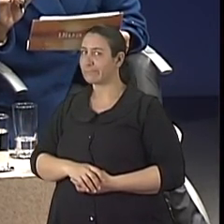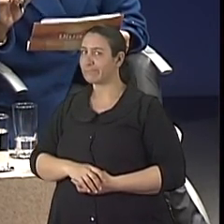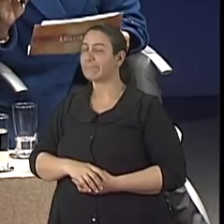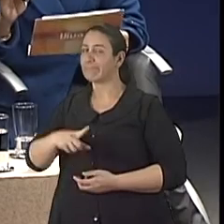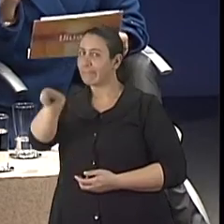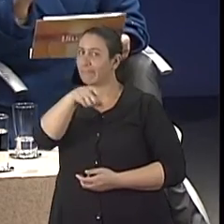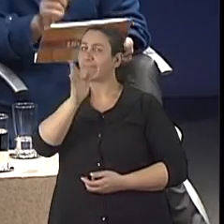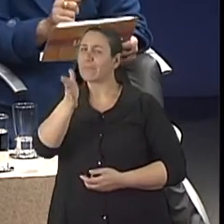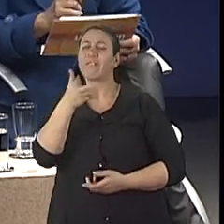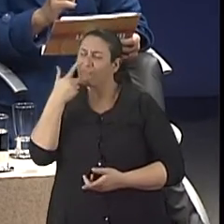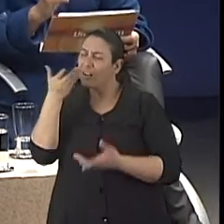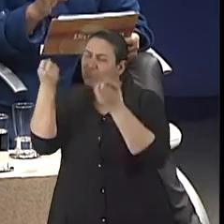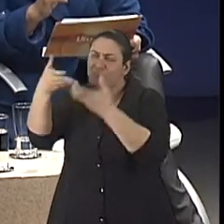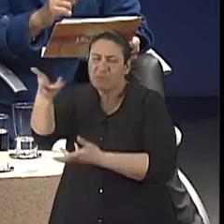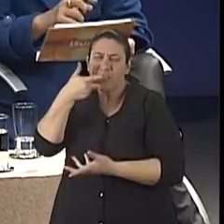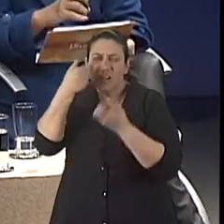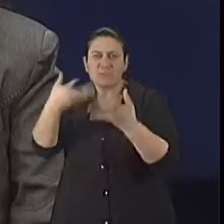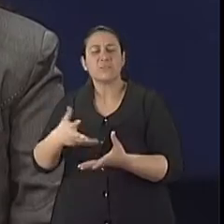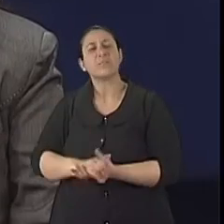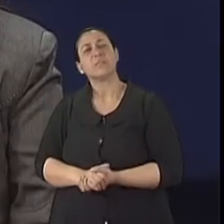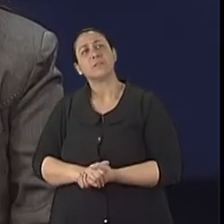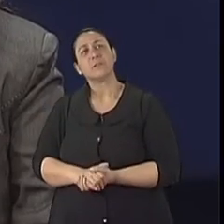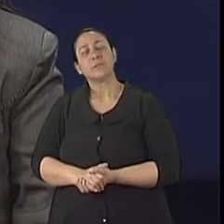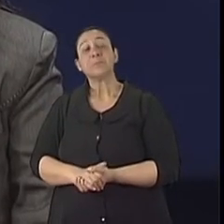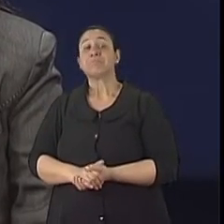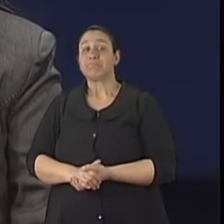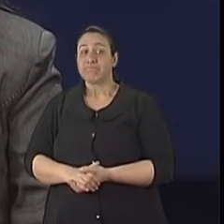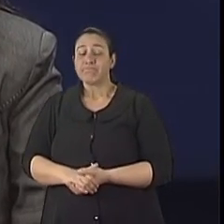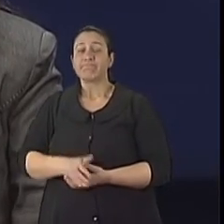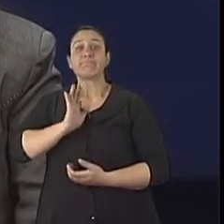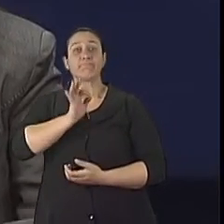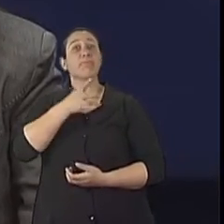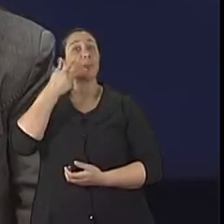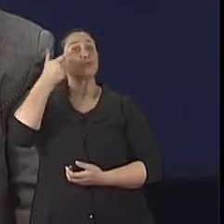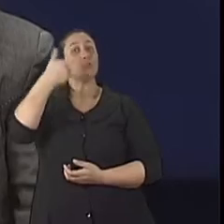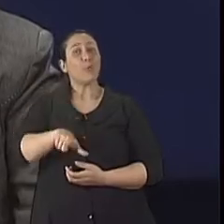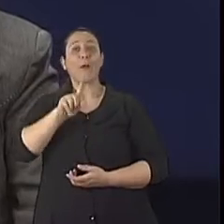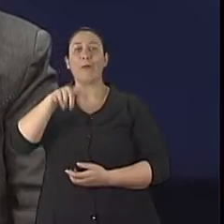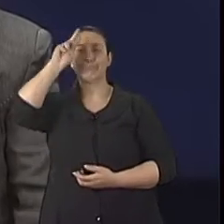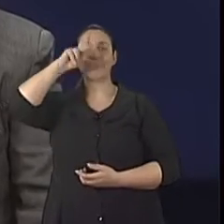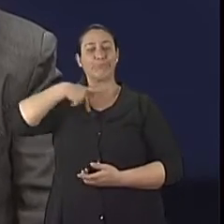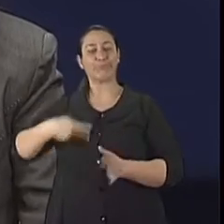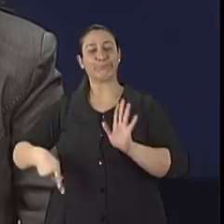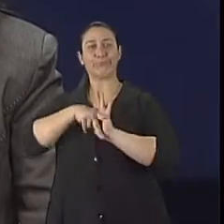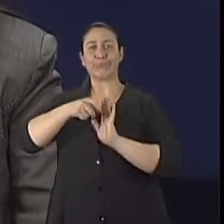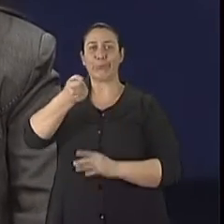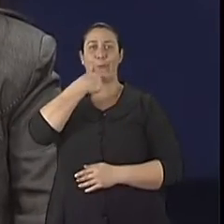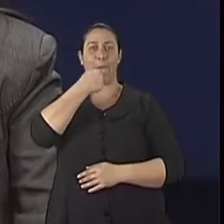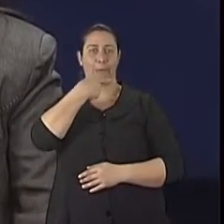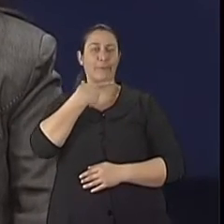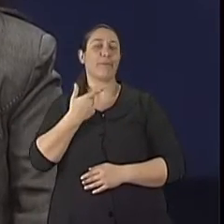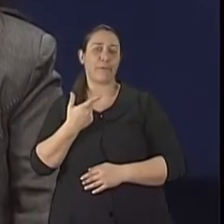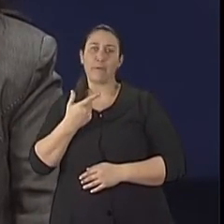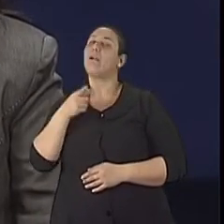Vamos lá, Cristina, vamos falar disso? Vamos falar disso. Então, de novo, nós estamos falando na questão da automedicação, que é realmente